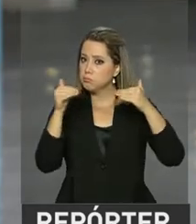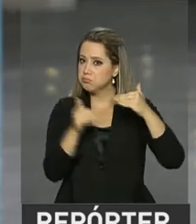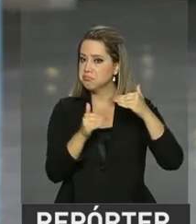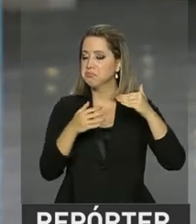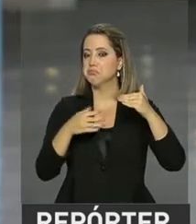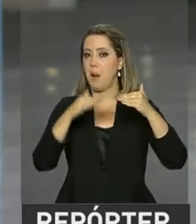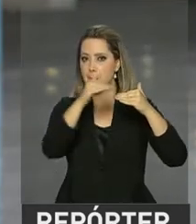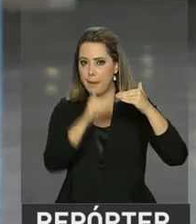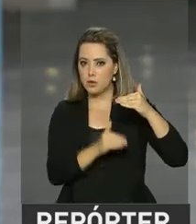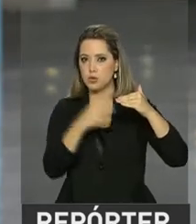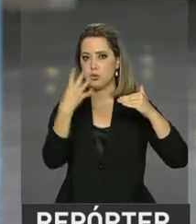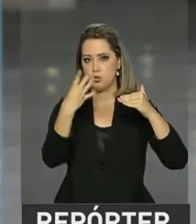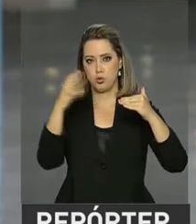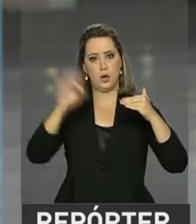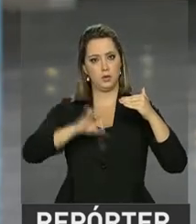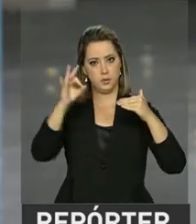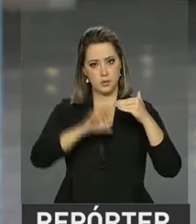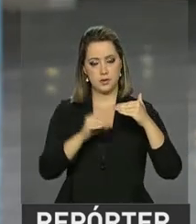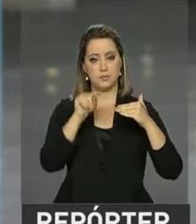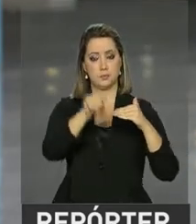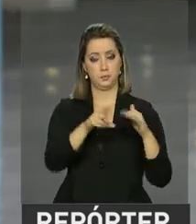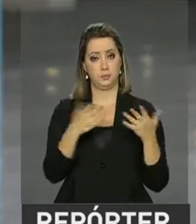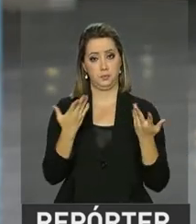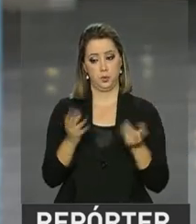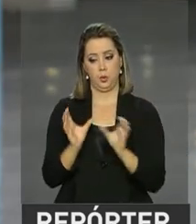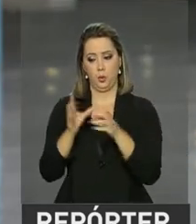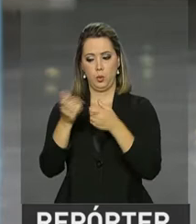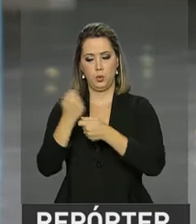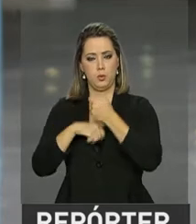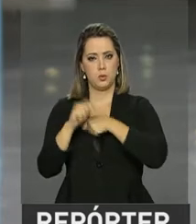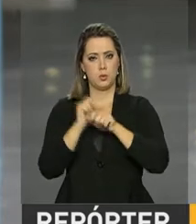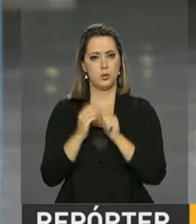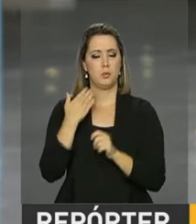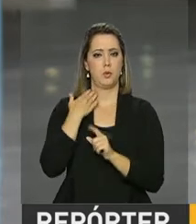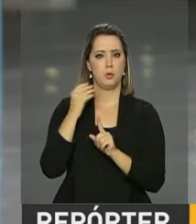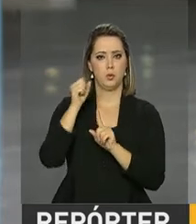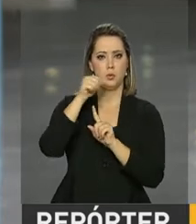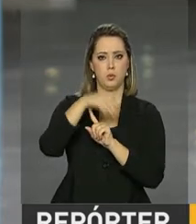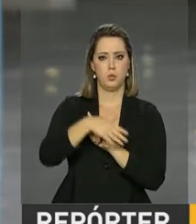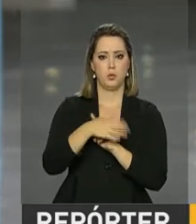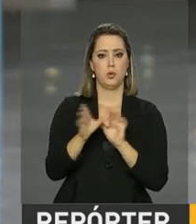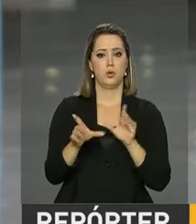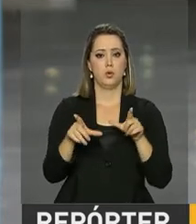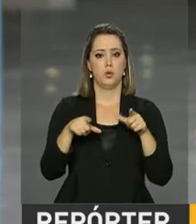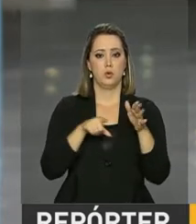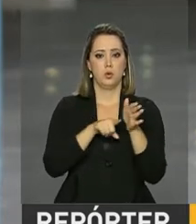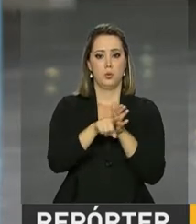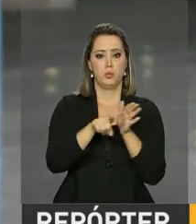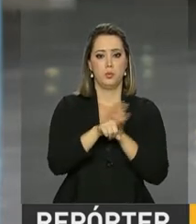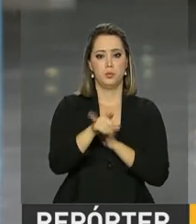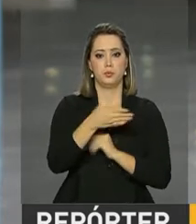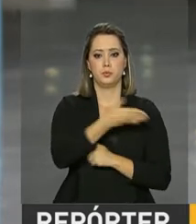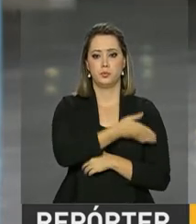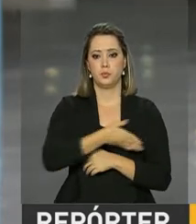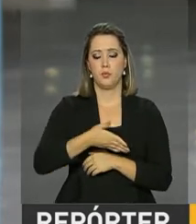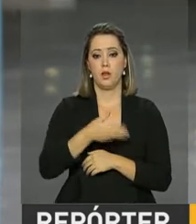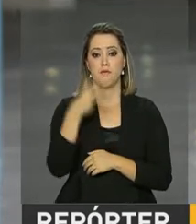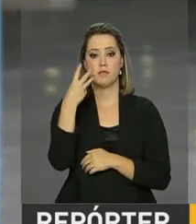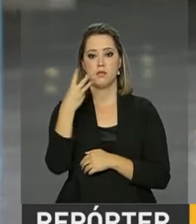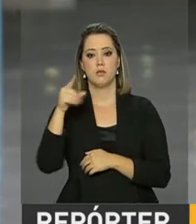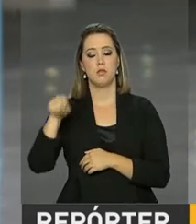este ano. Segundo os economistas ouvidos, então, pelo Banco Central no boletim Focus, a inflação deve ficar na casa de 3